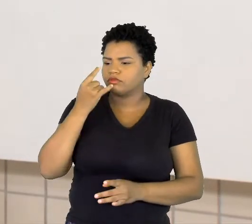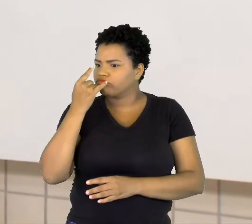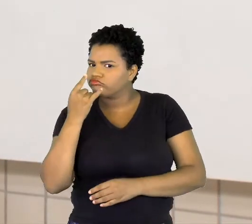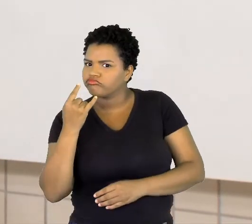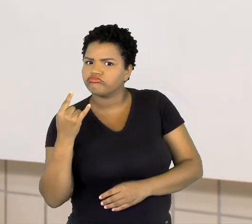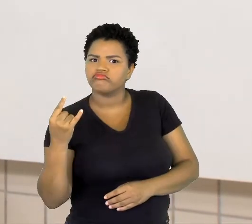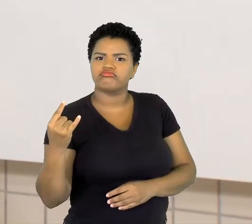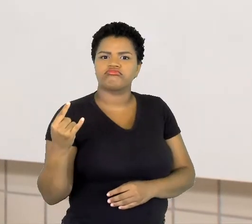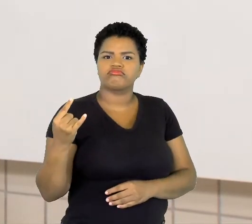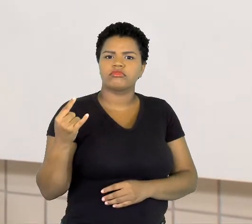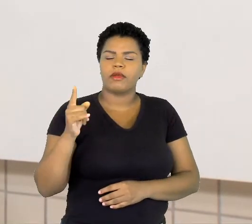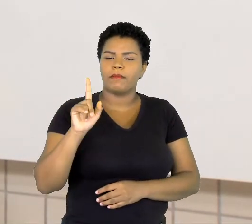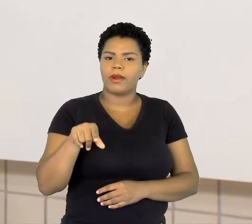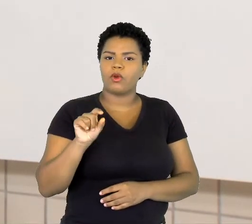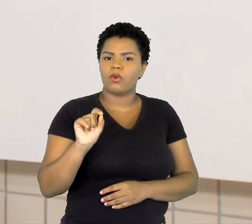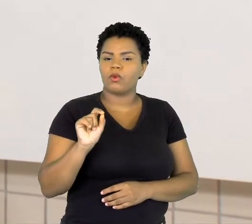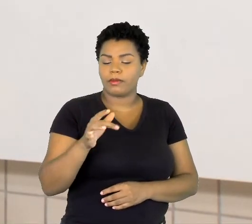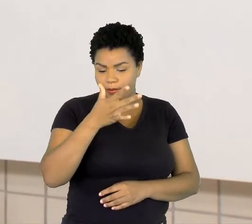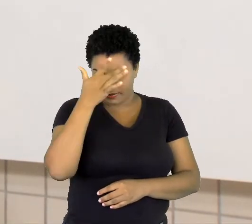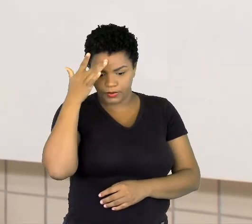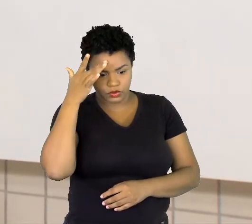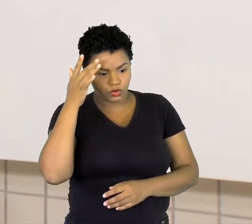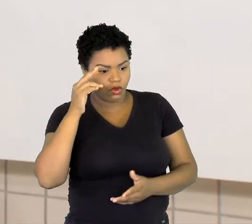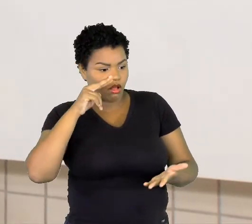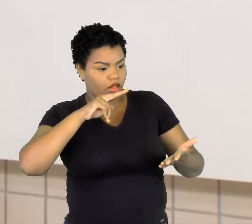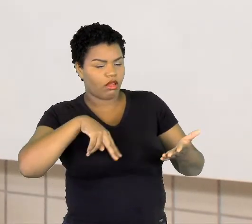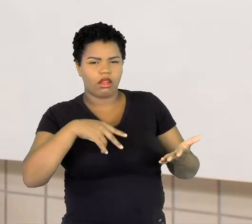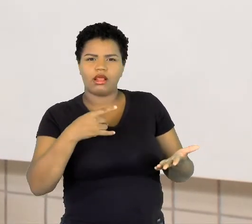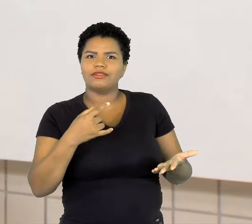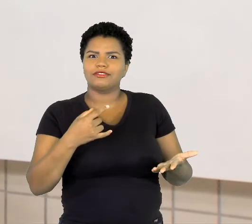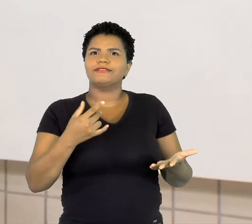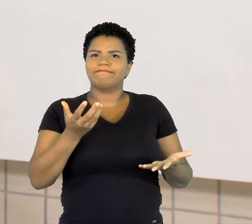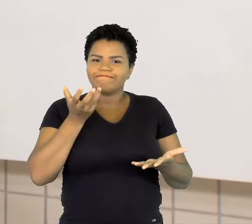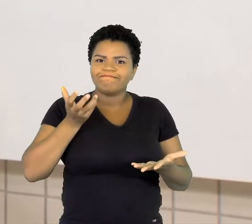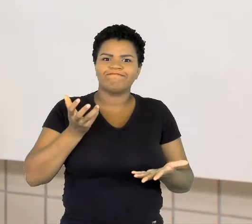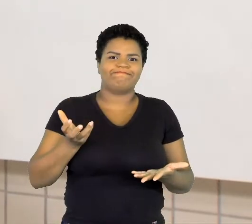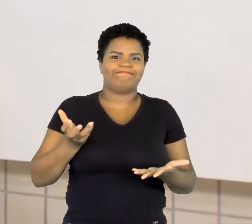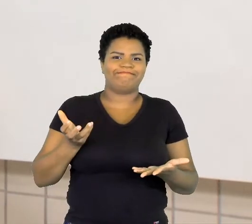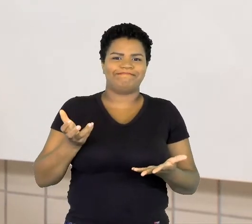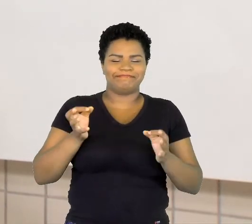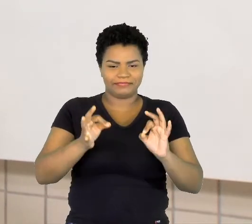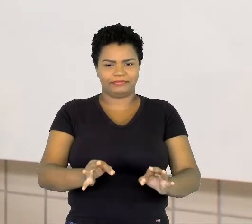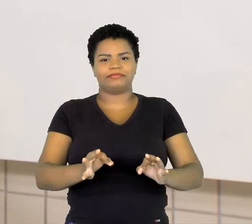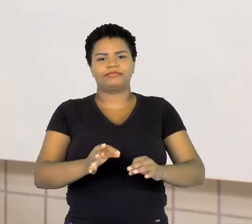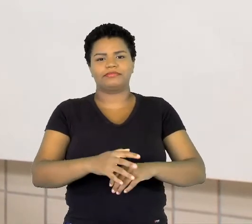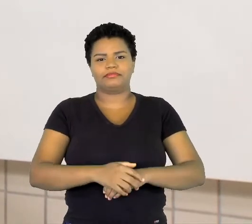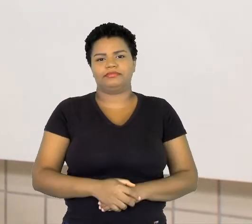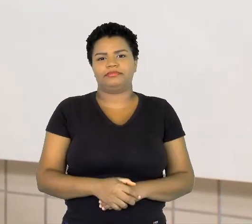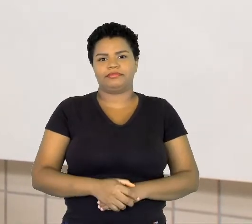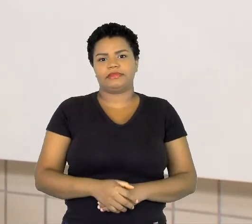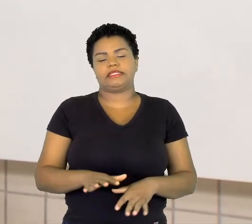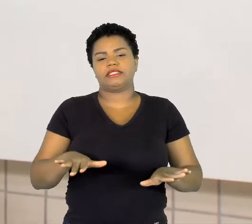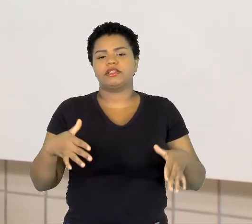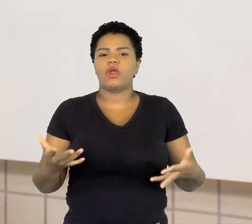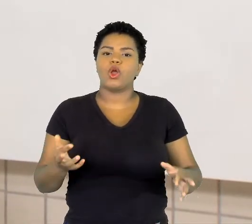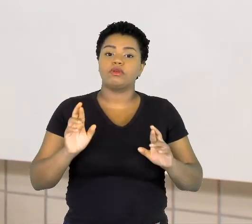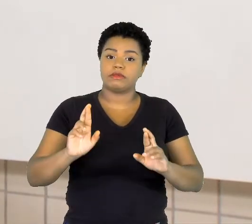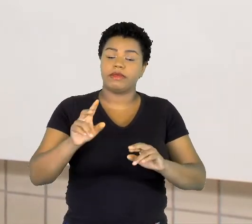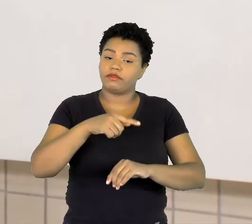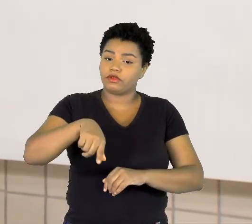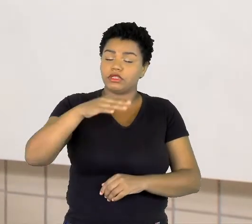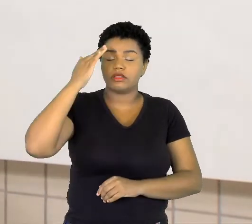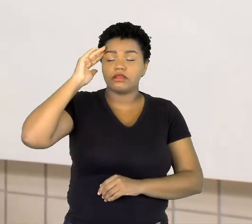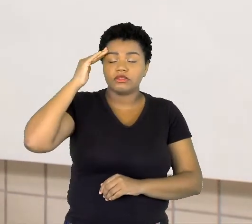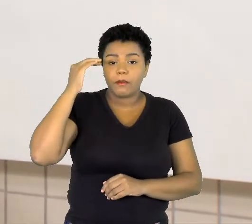chamar a atenção do seu consumidor. Certo? Então, espero que você tenha entendido muito bem.